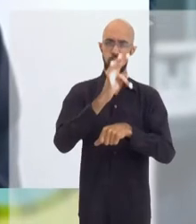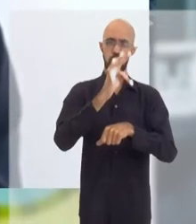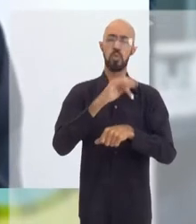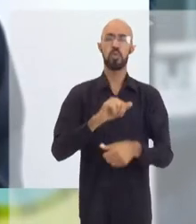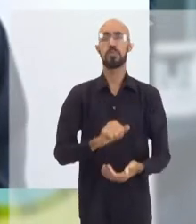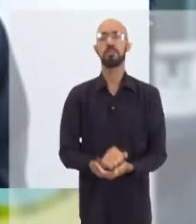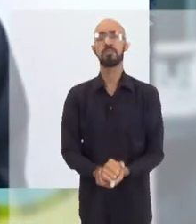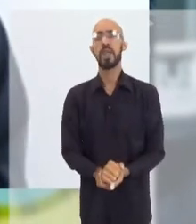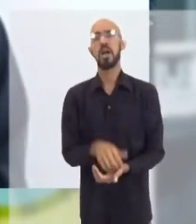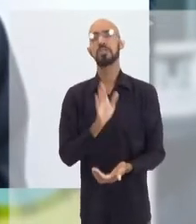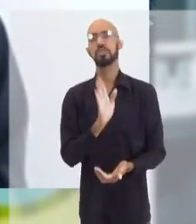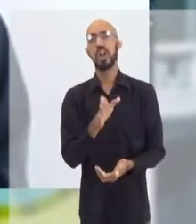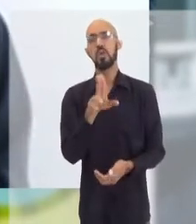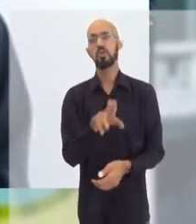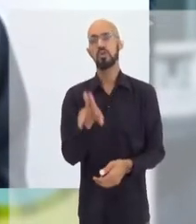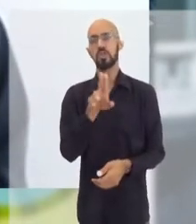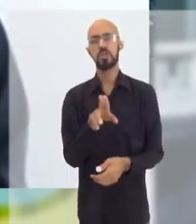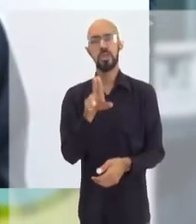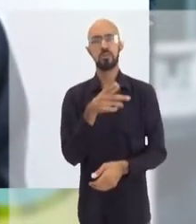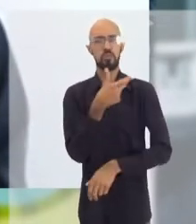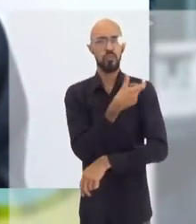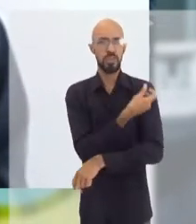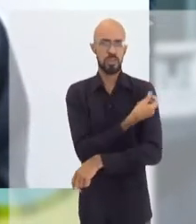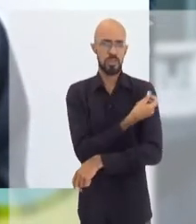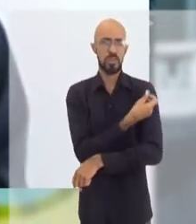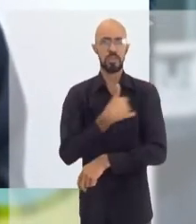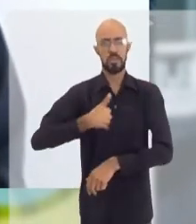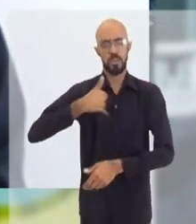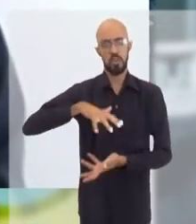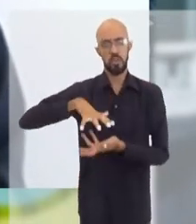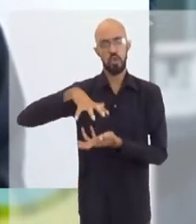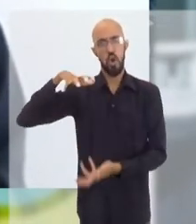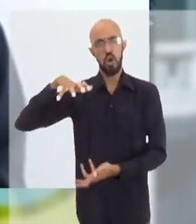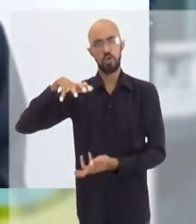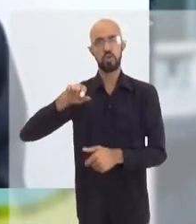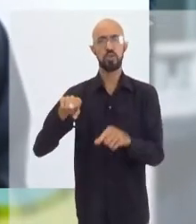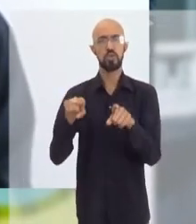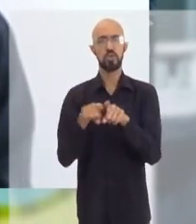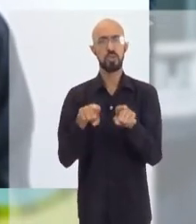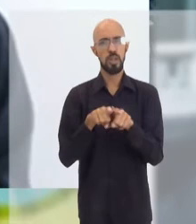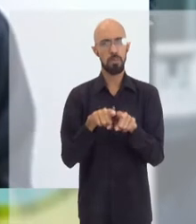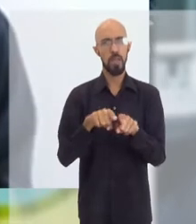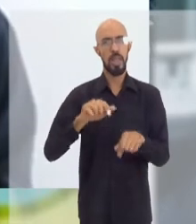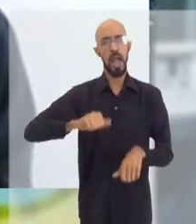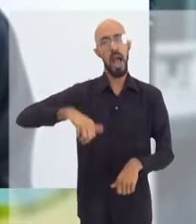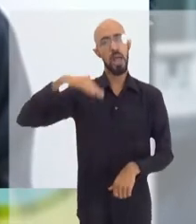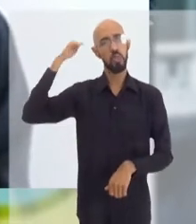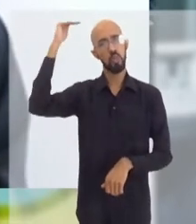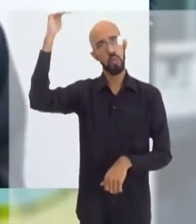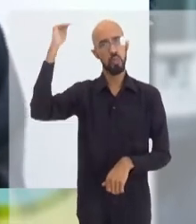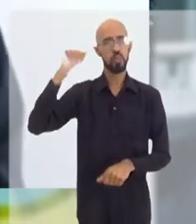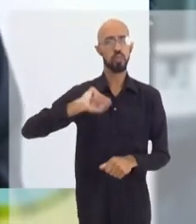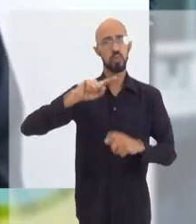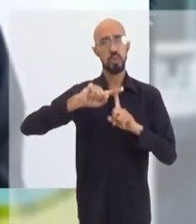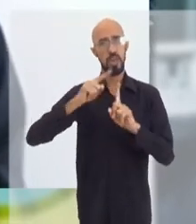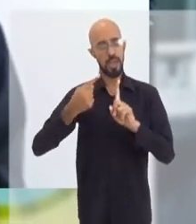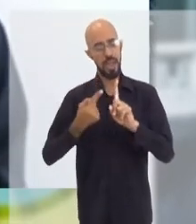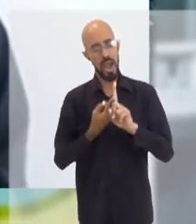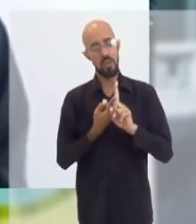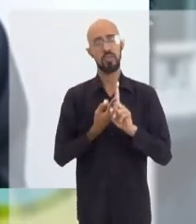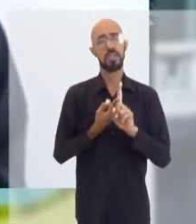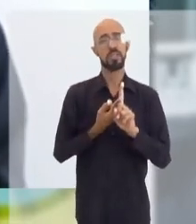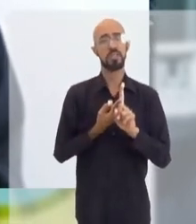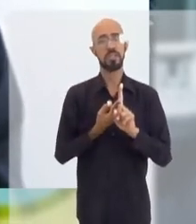futuro muito grande. Nós já utilizamos vacinas em idosos, utilizamos vacinas de RNA mensageiro em adultos, em